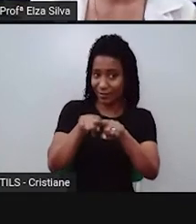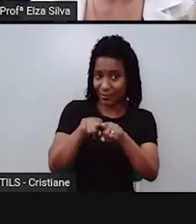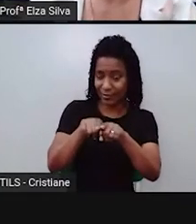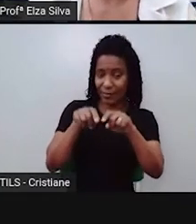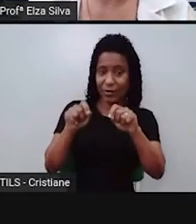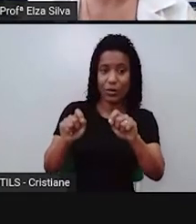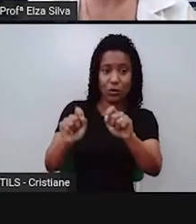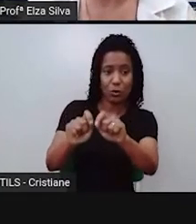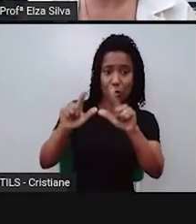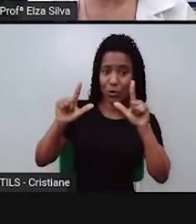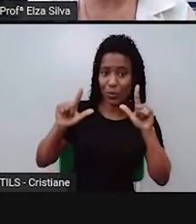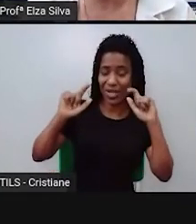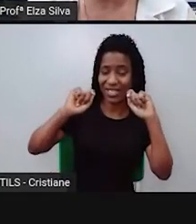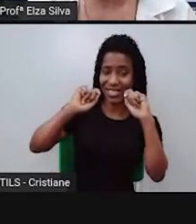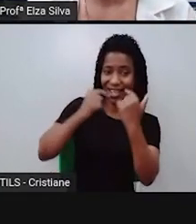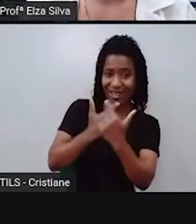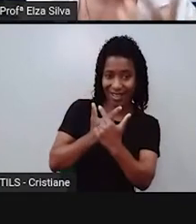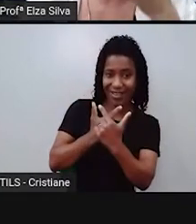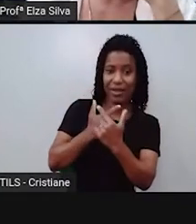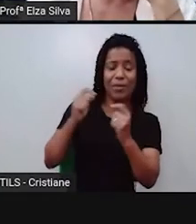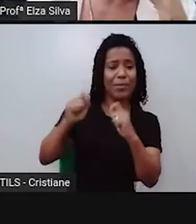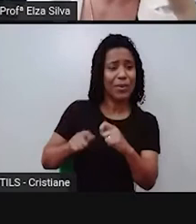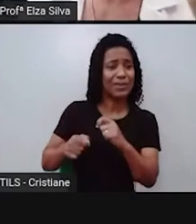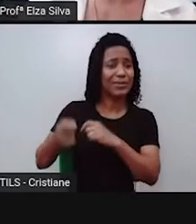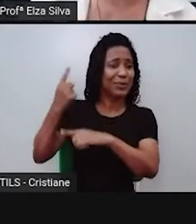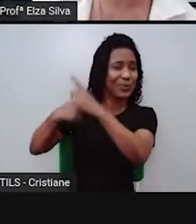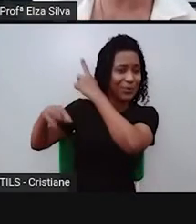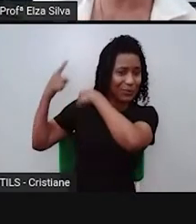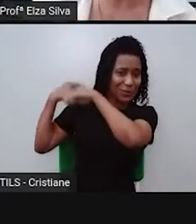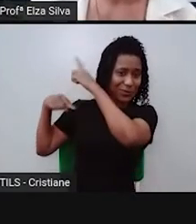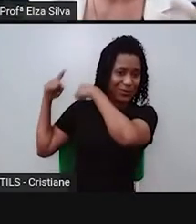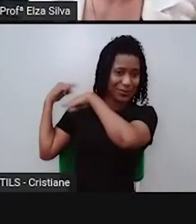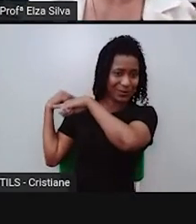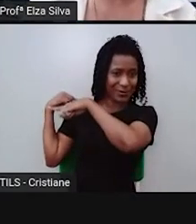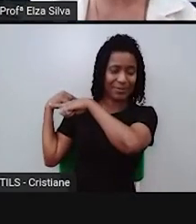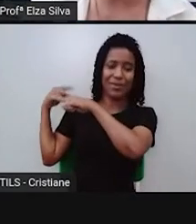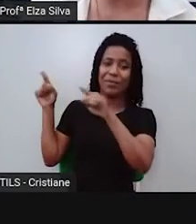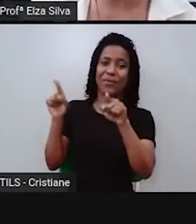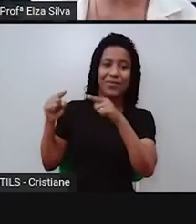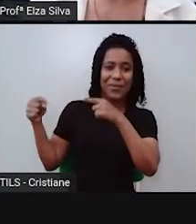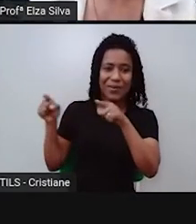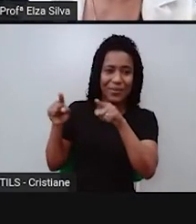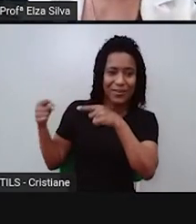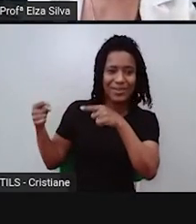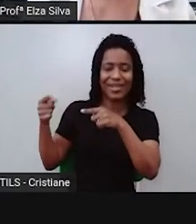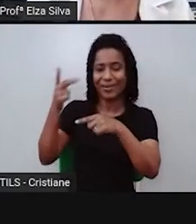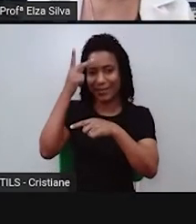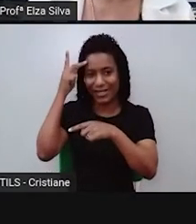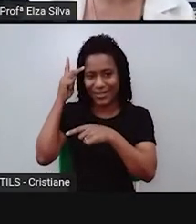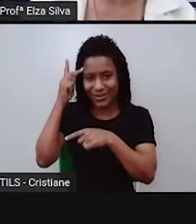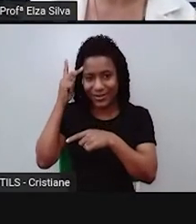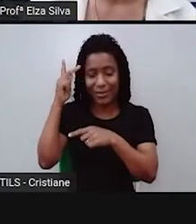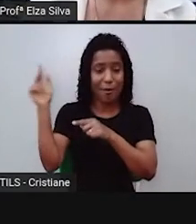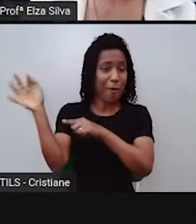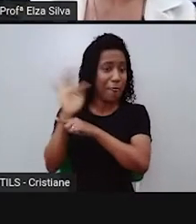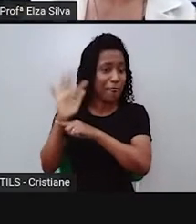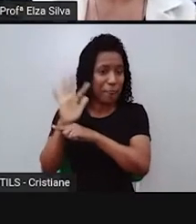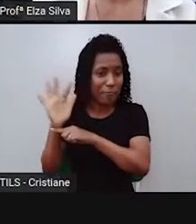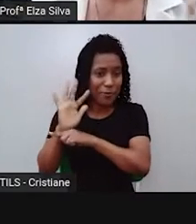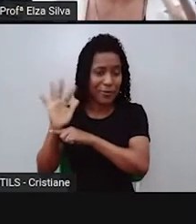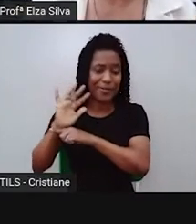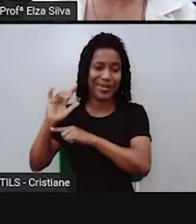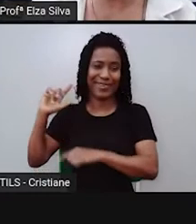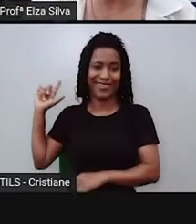quando você produz o seu meme. Então, você pode buscar músicas, celebridades e trechos de filmes que